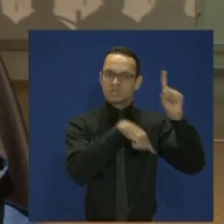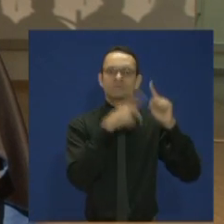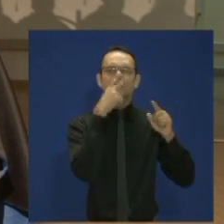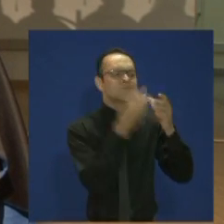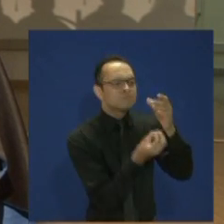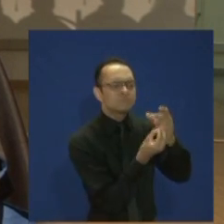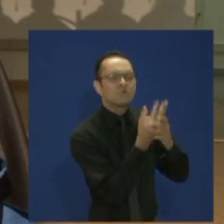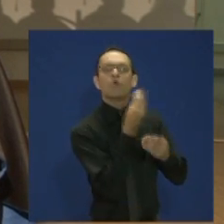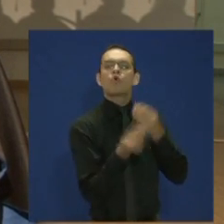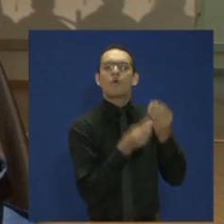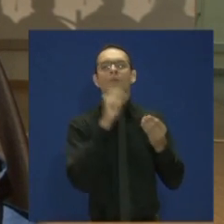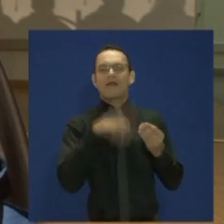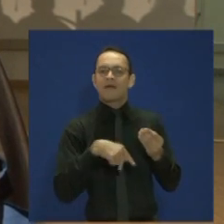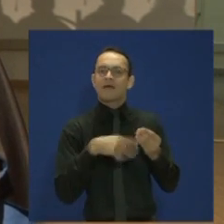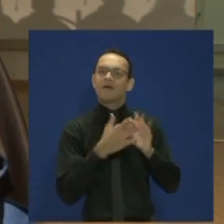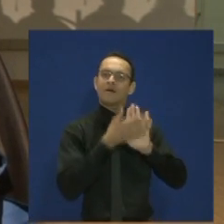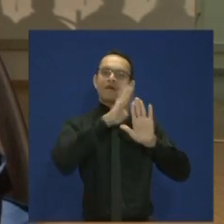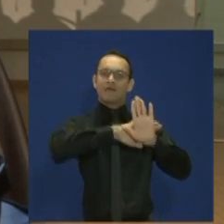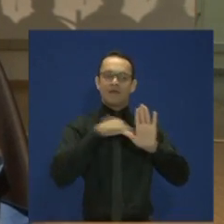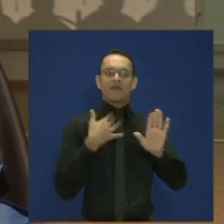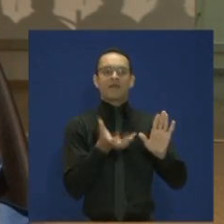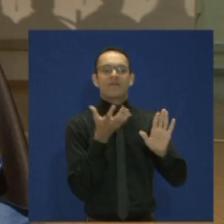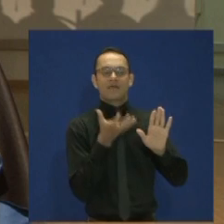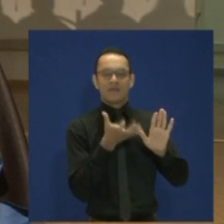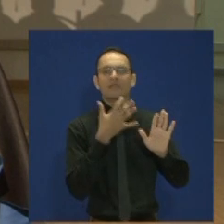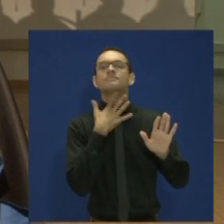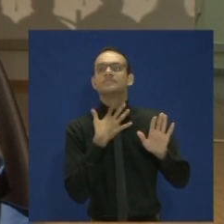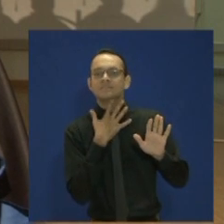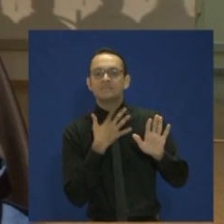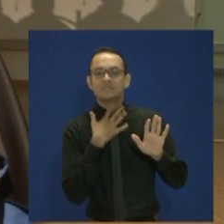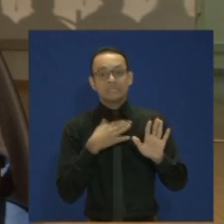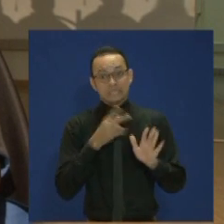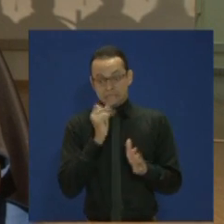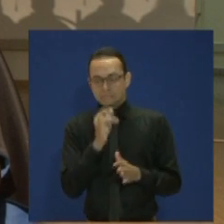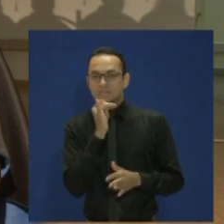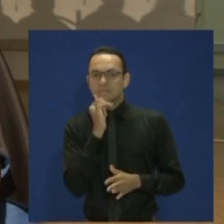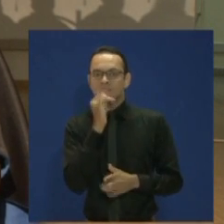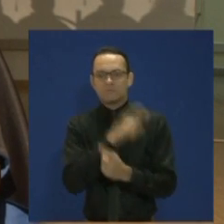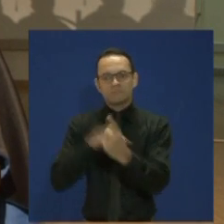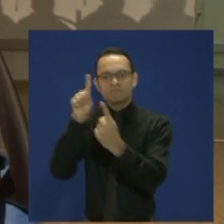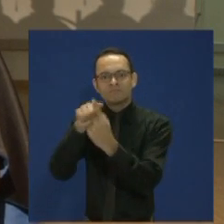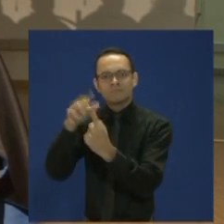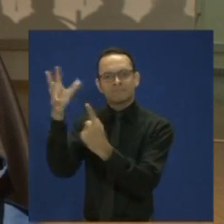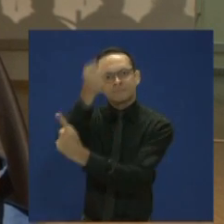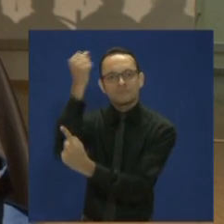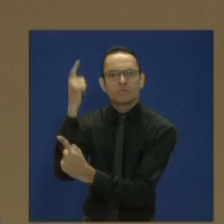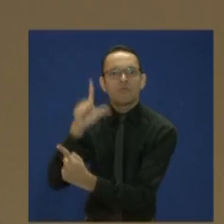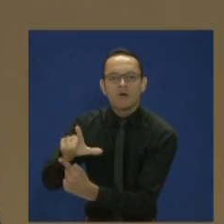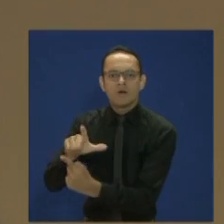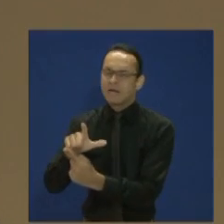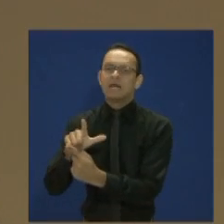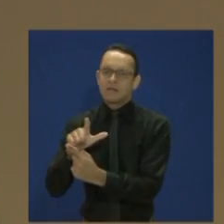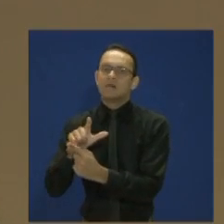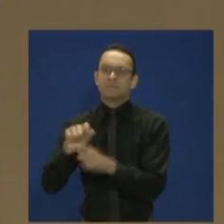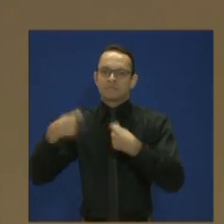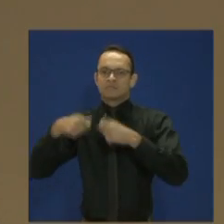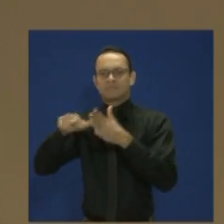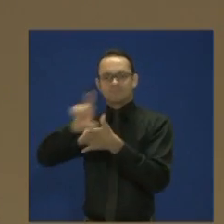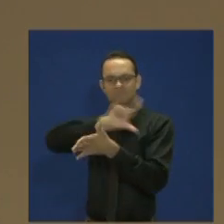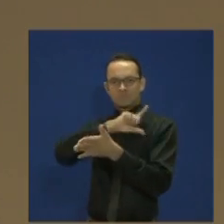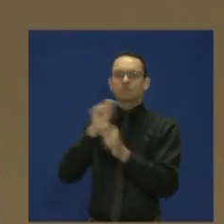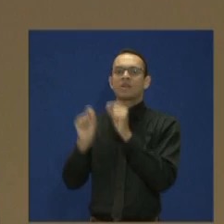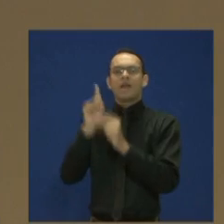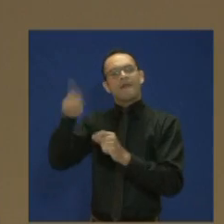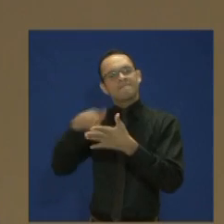persistência em chegar a um objetivo. Mesmo não atingindo o alvo, quem busca e vence obstáculos, no mínimo,